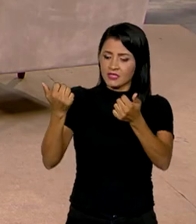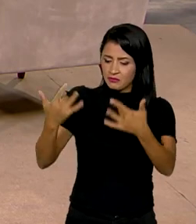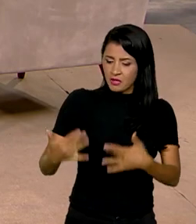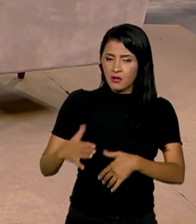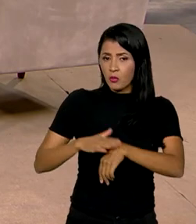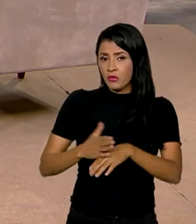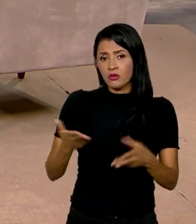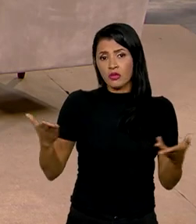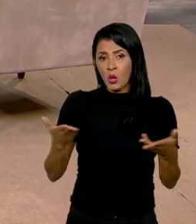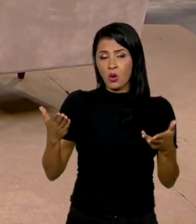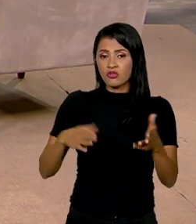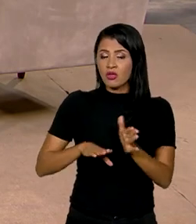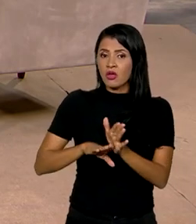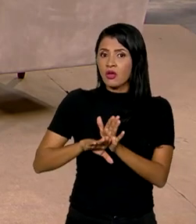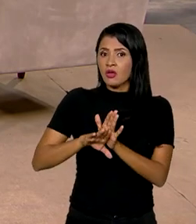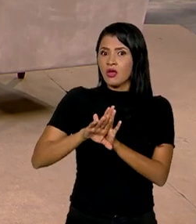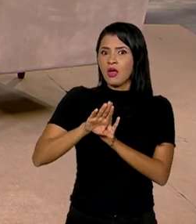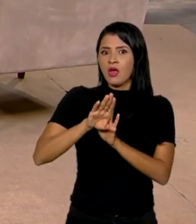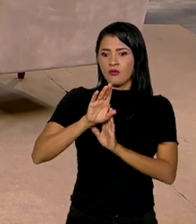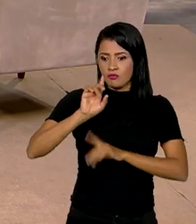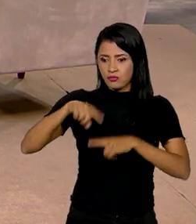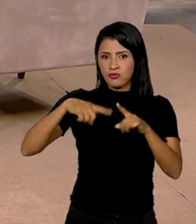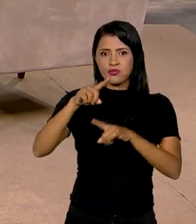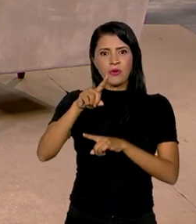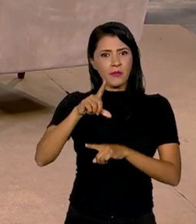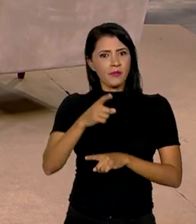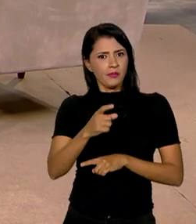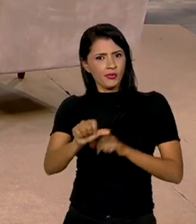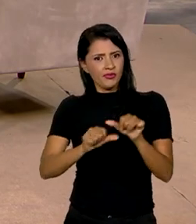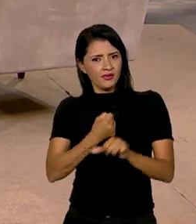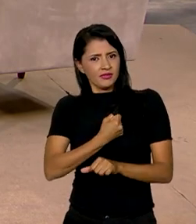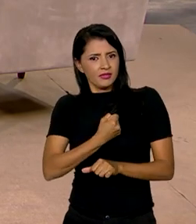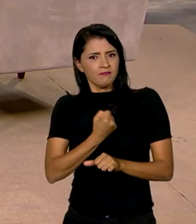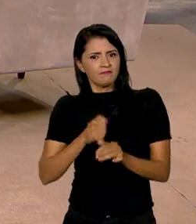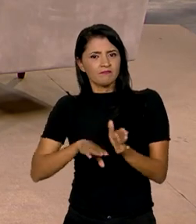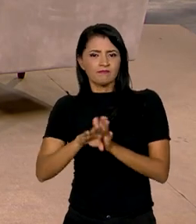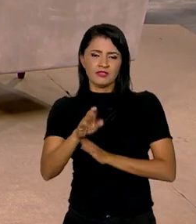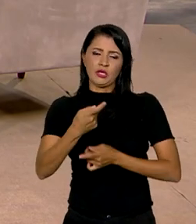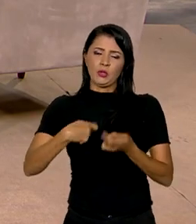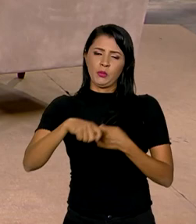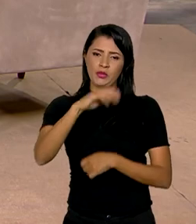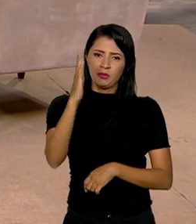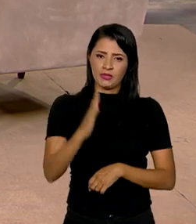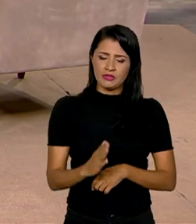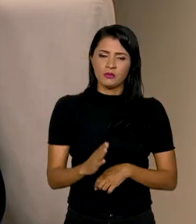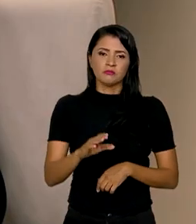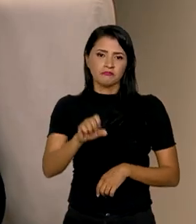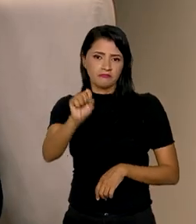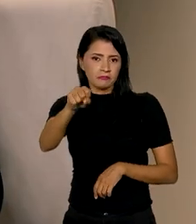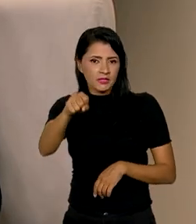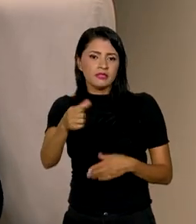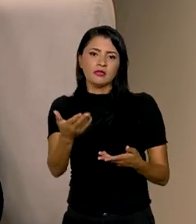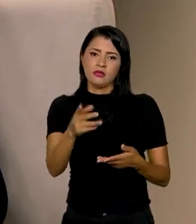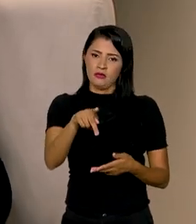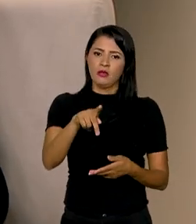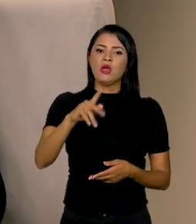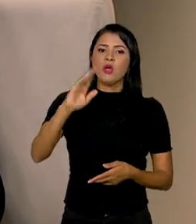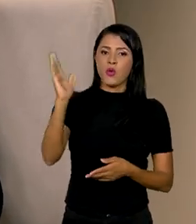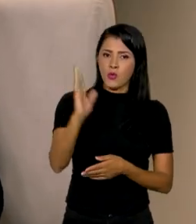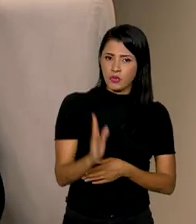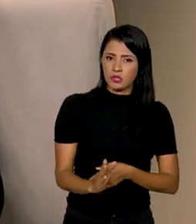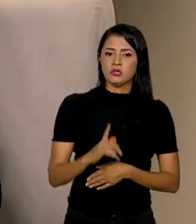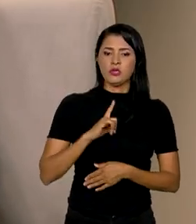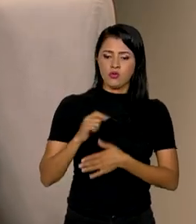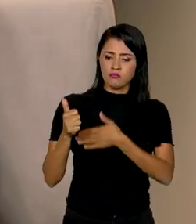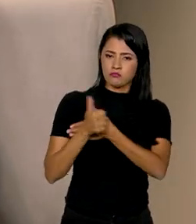momento de maior crescimento, de mudança das projeções todas e crescimento da economia brasileira. Mas, sim, o Brasil tem assumido